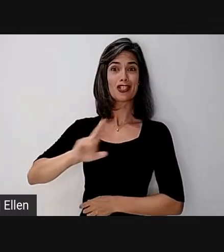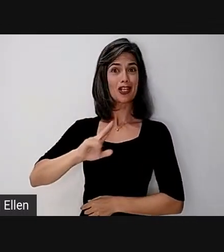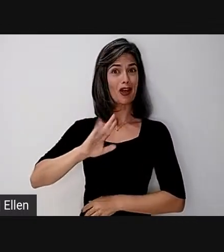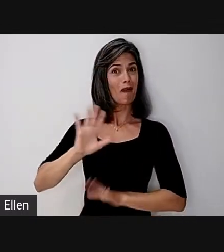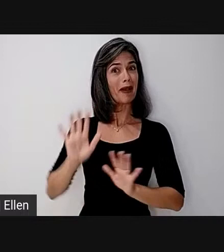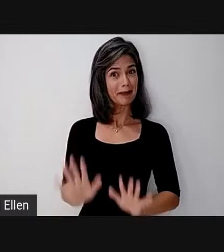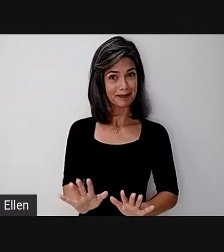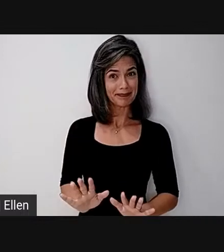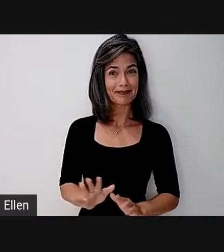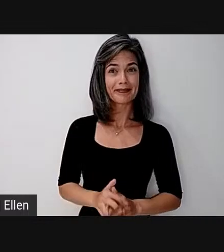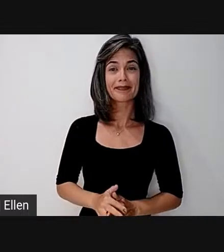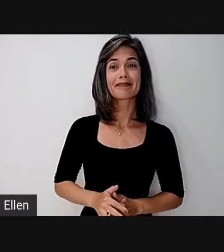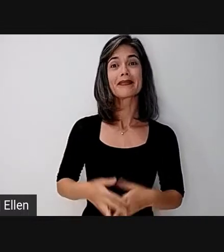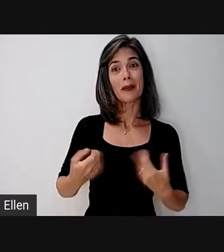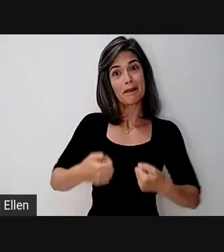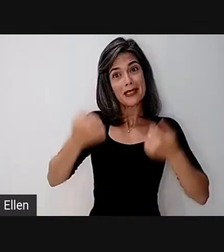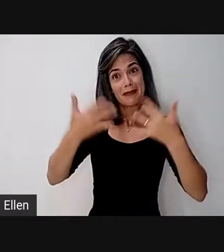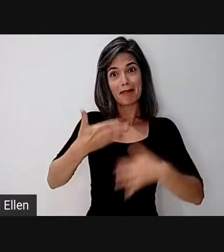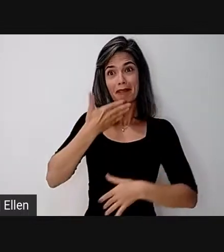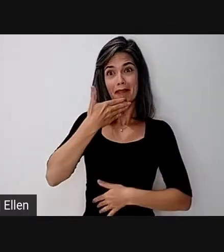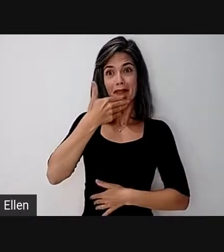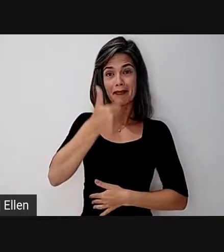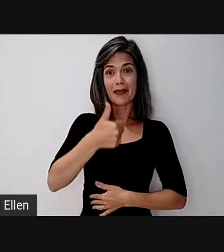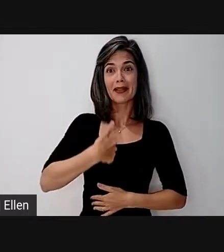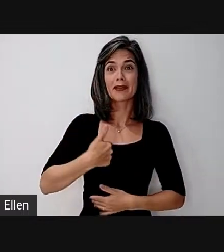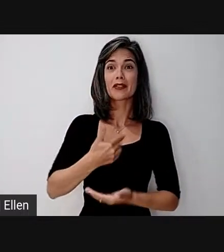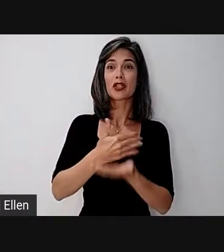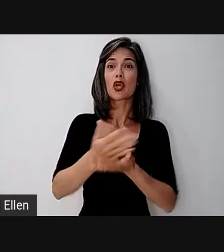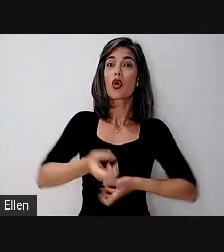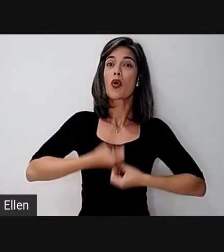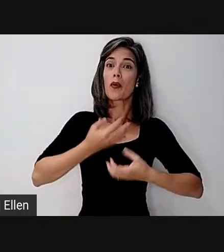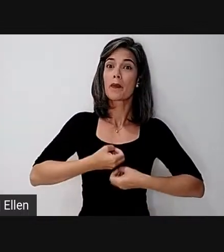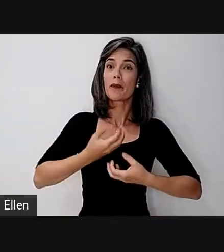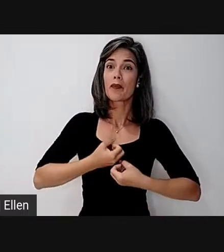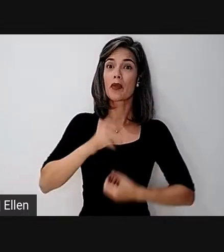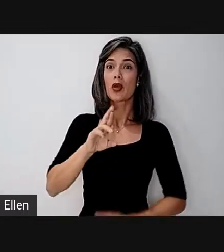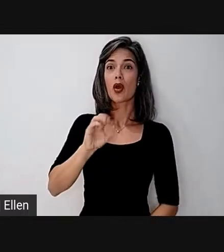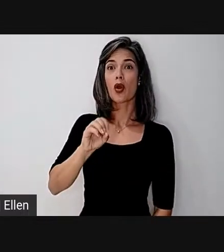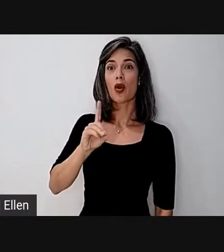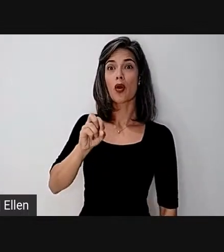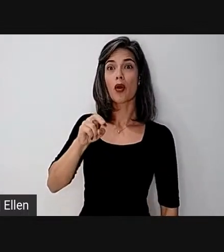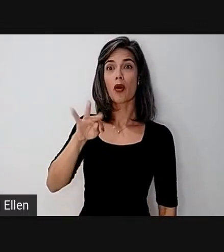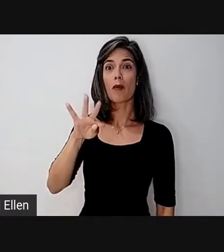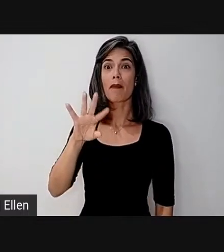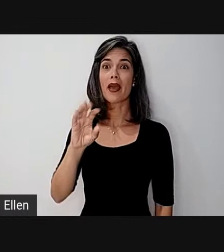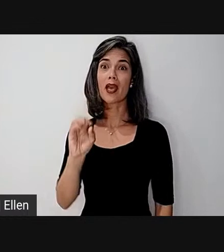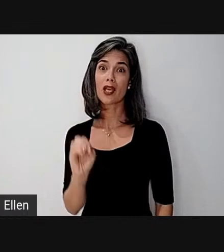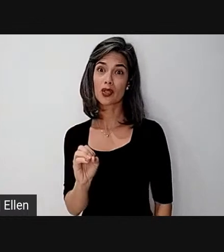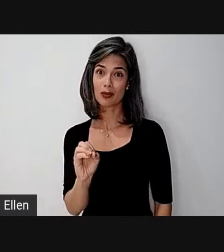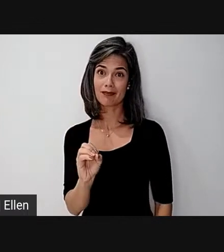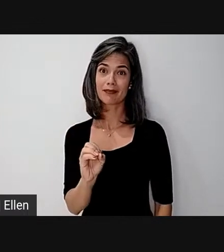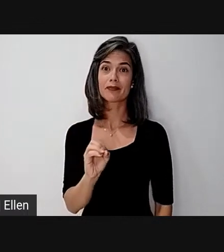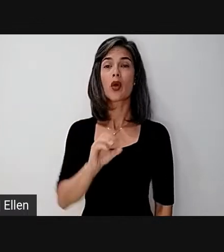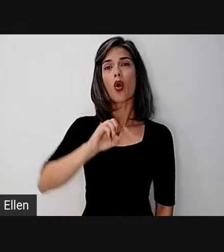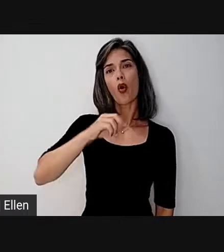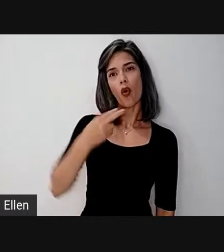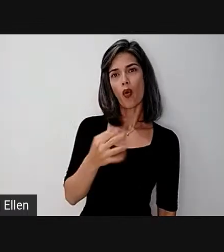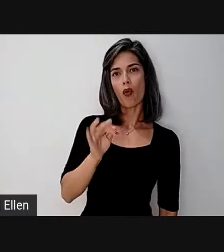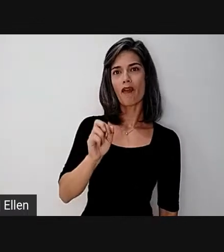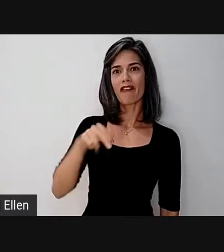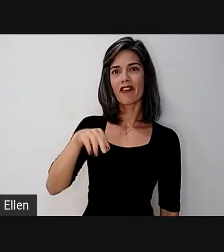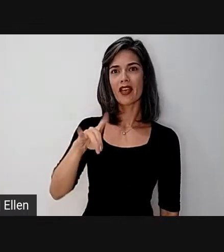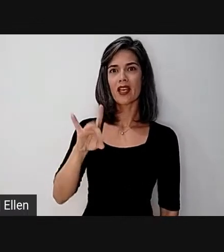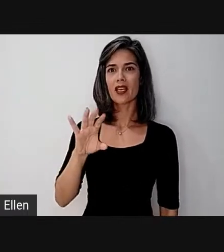nesse momento, inicio com um poema de Alberto Caieiro, um dos pseudônimos de Fernando Pessoa, um poema chamado